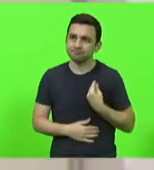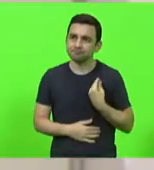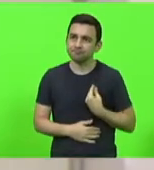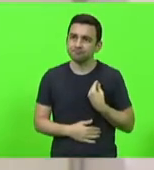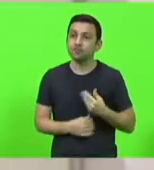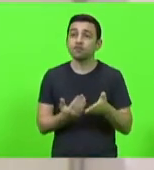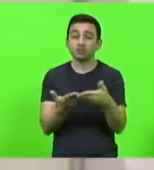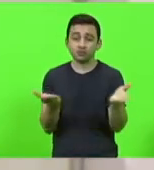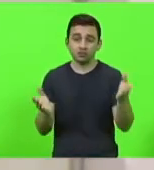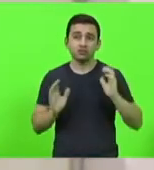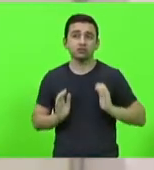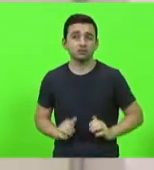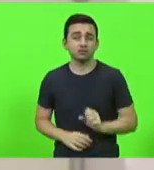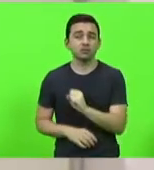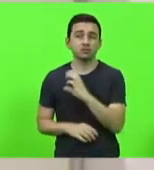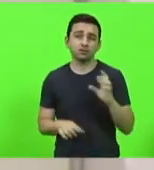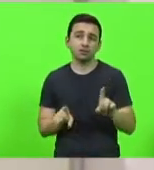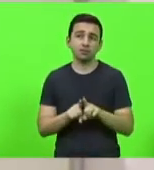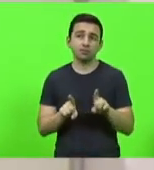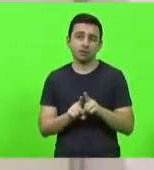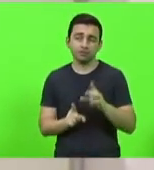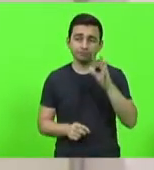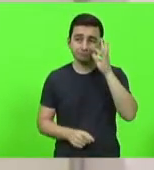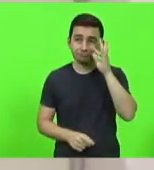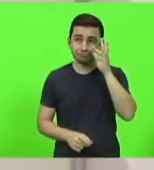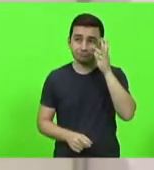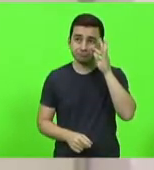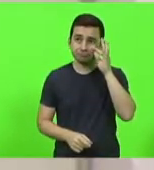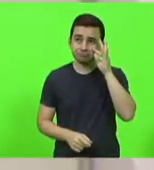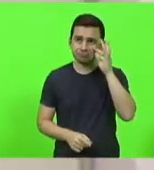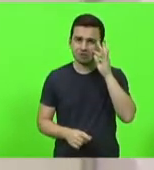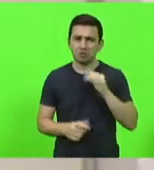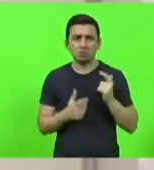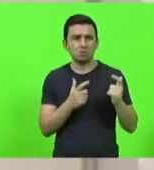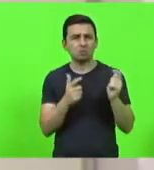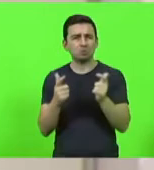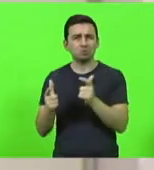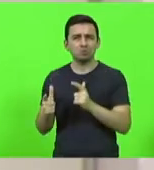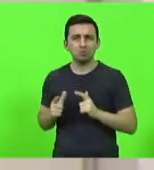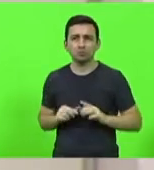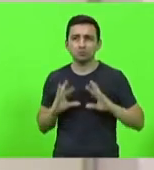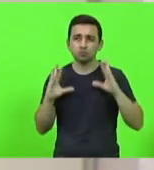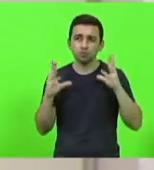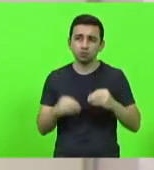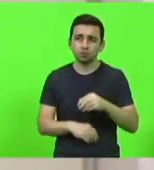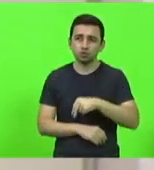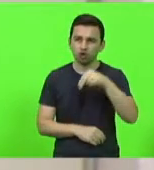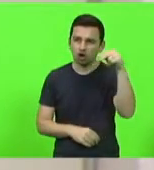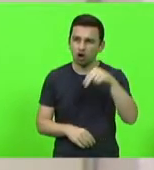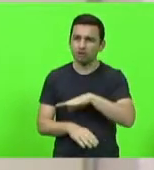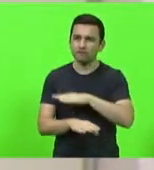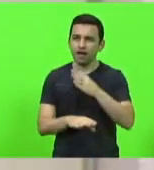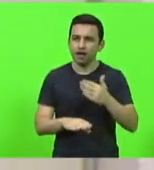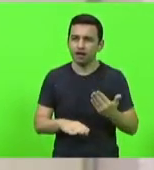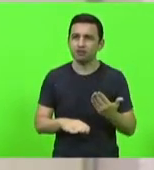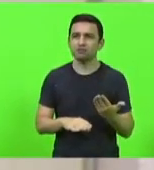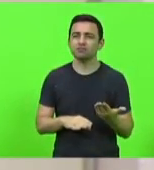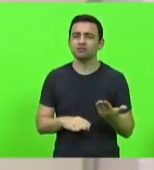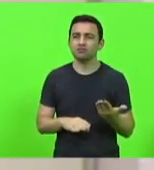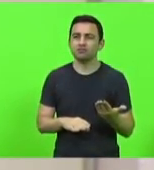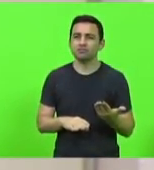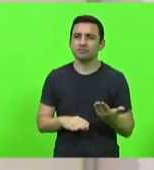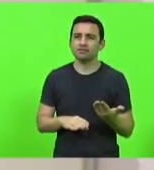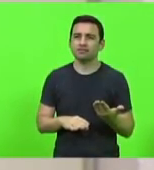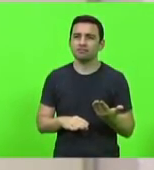você, cidadão catarinense, que nos acompanha de todas as regiões do Planalto Norte, do Vale, da